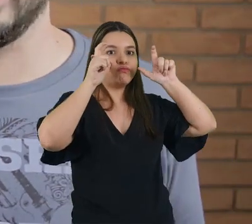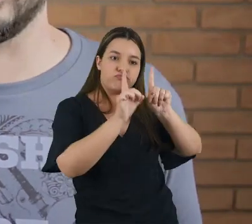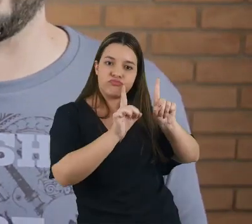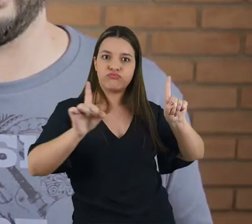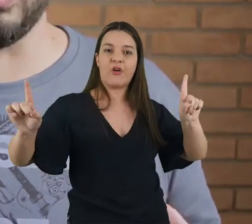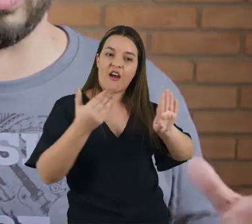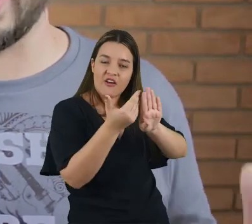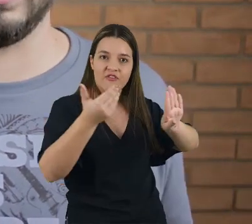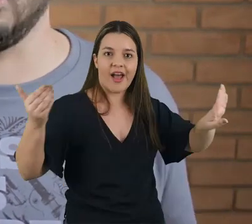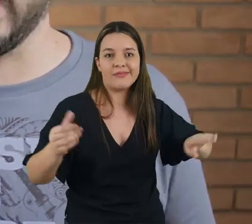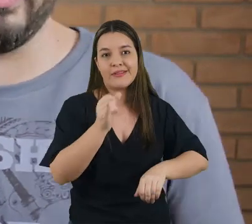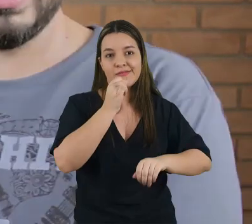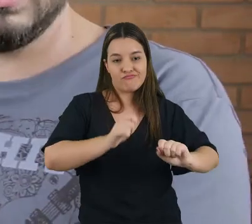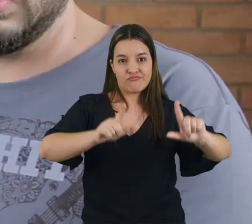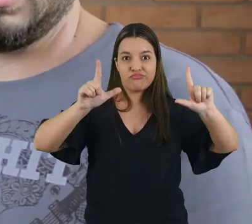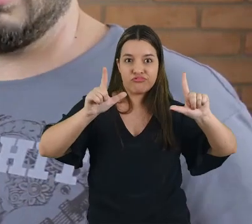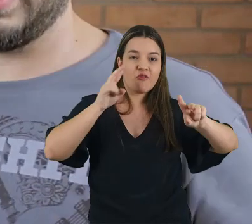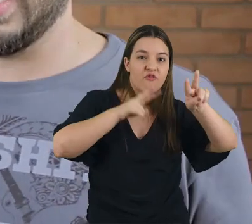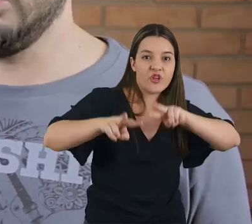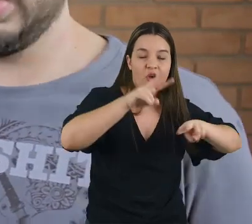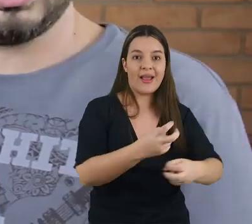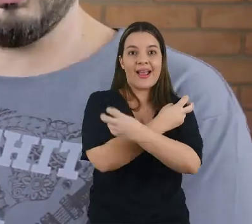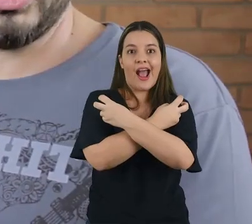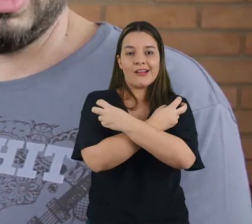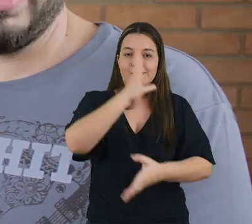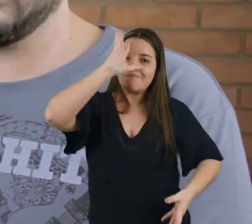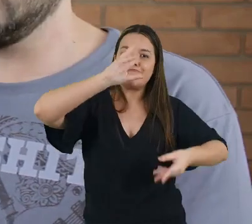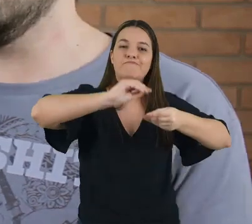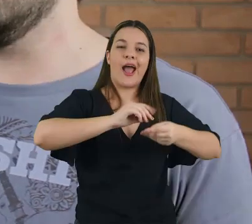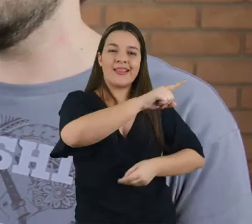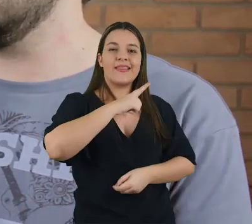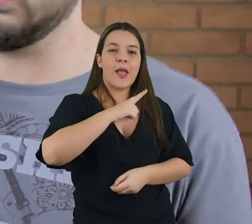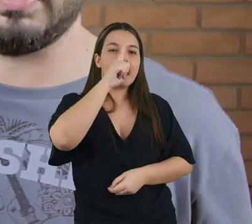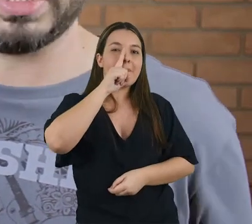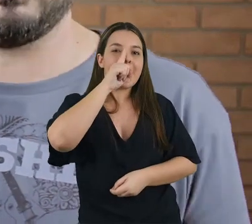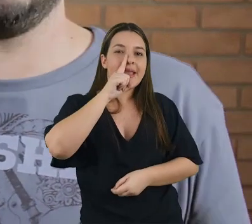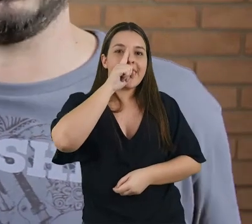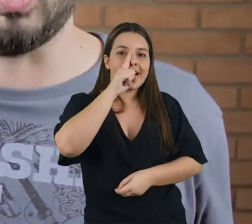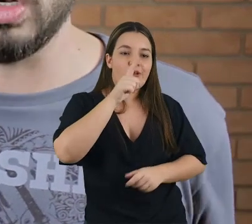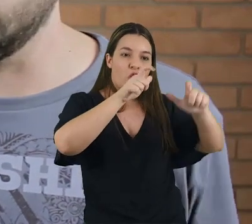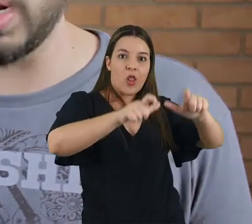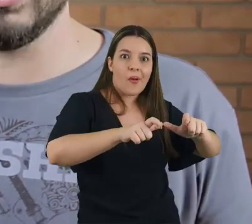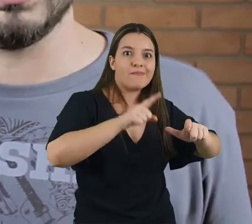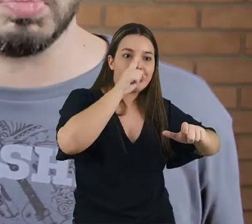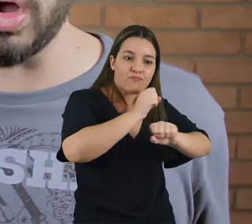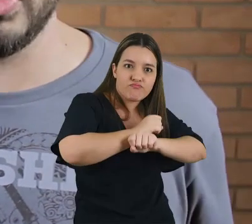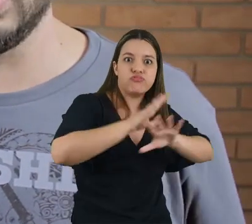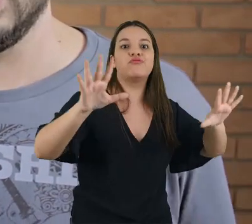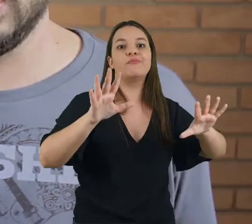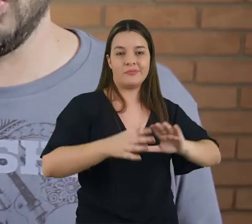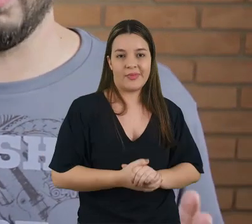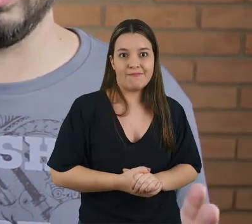posso resolver colocar aqui uma caveira para impedir que alguém chegue perto de uma plataforma de petróleo ou de uma coisa que